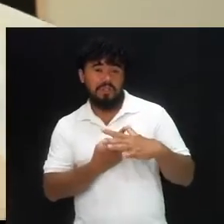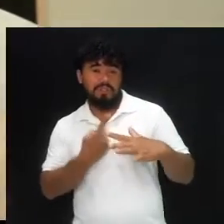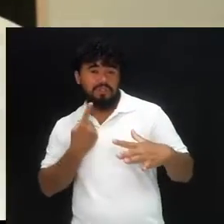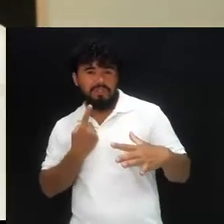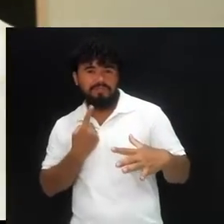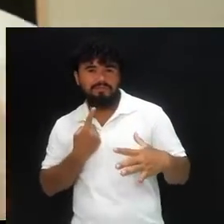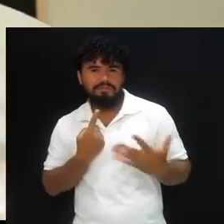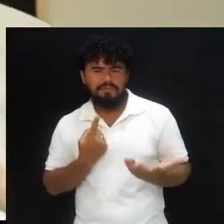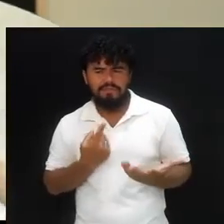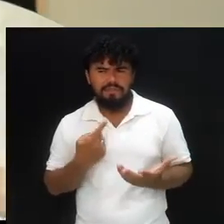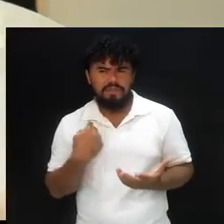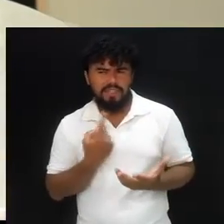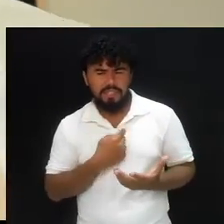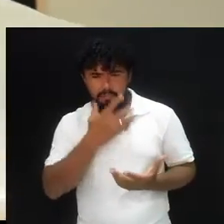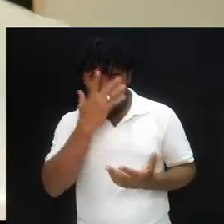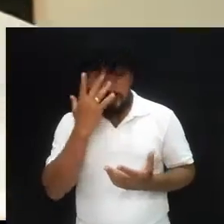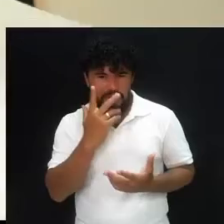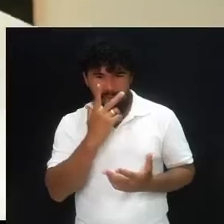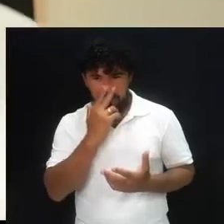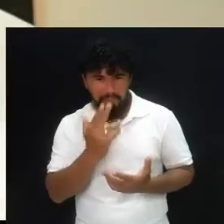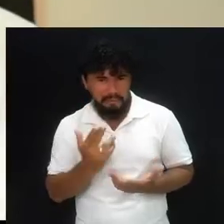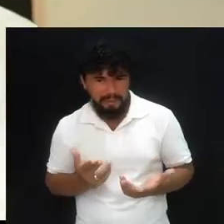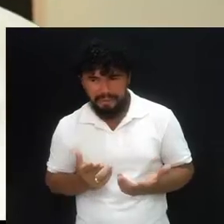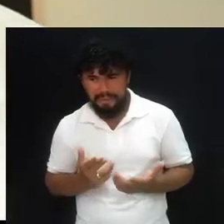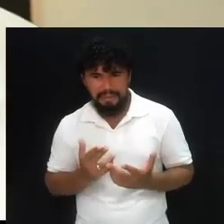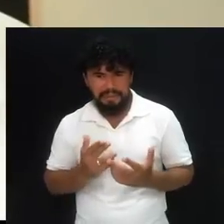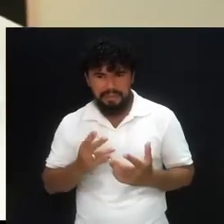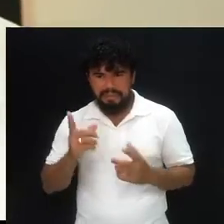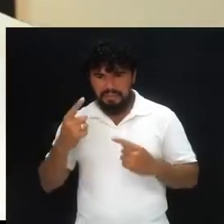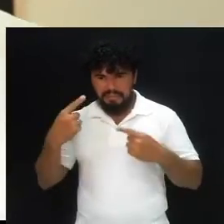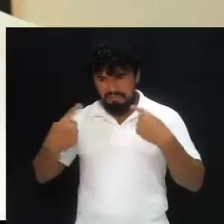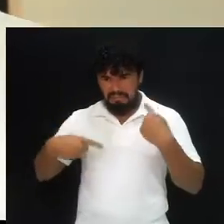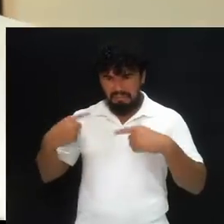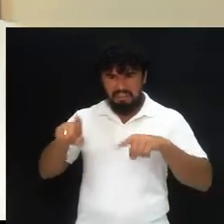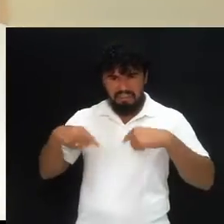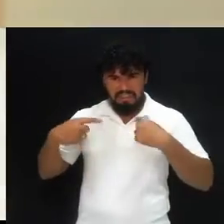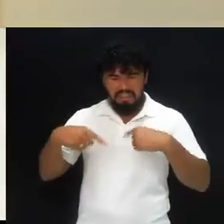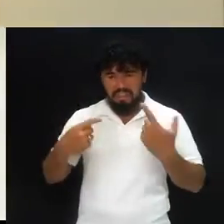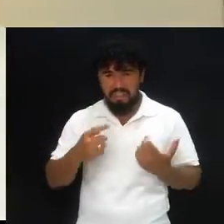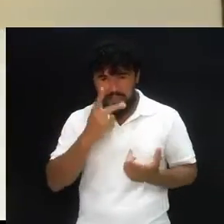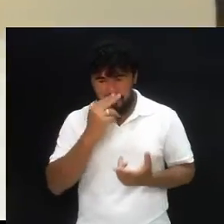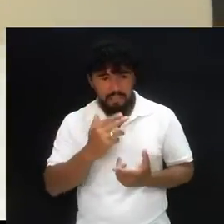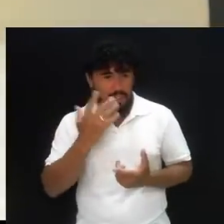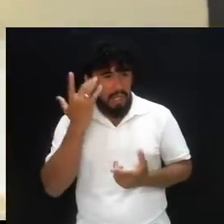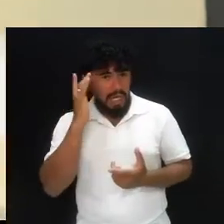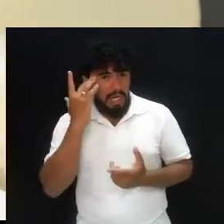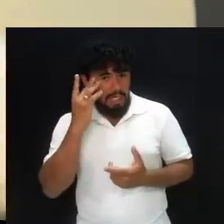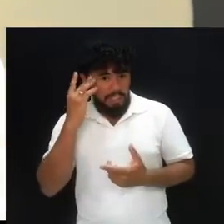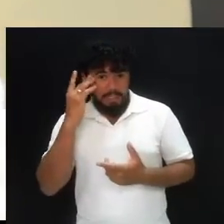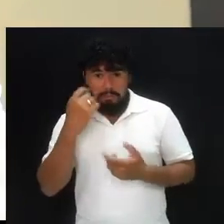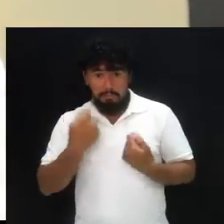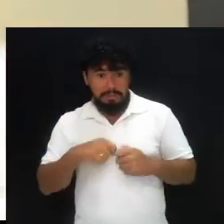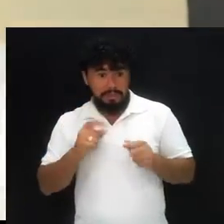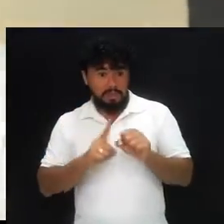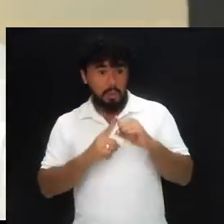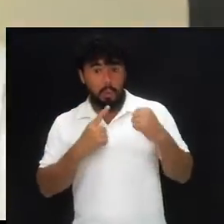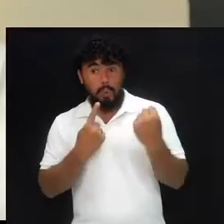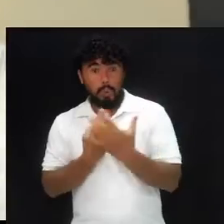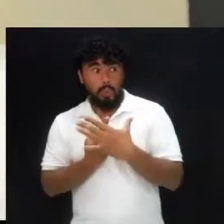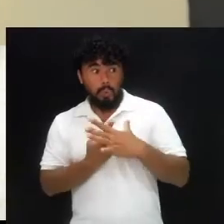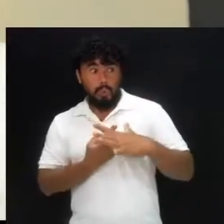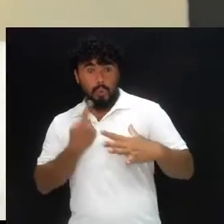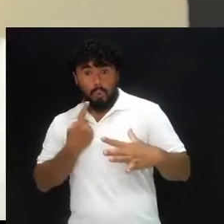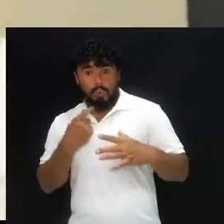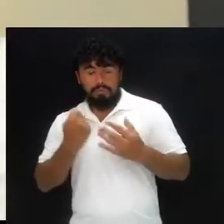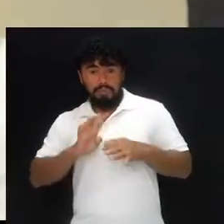como a gente vê as pessoas criticando. Aqueles que levam a sério 100% e acham que isolamento social deve ser um confinamento